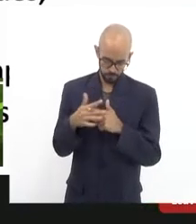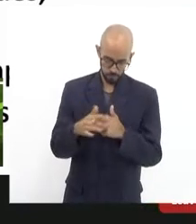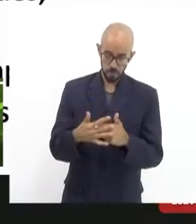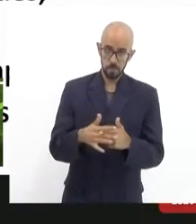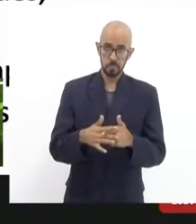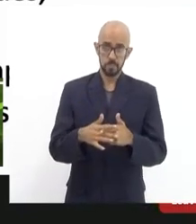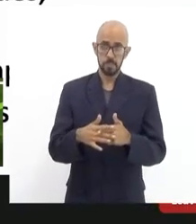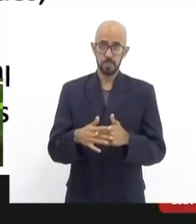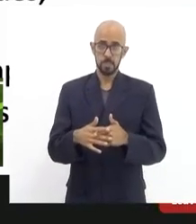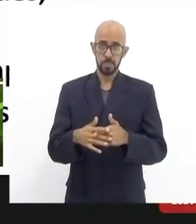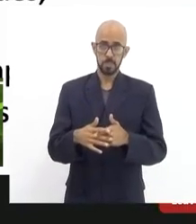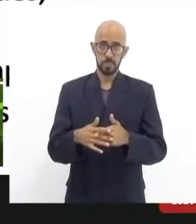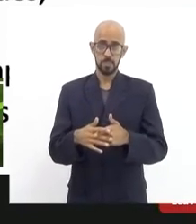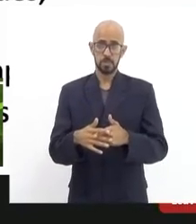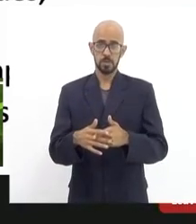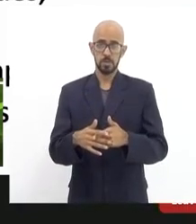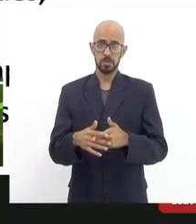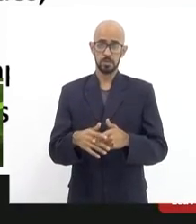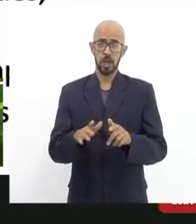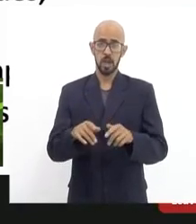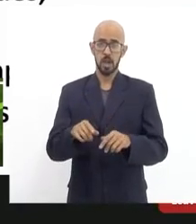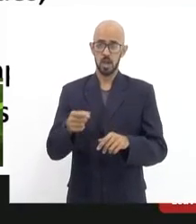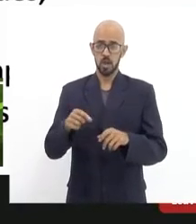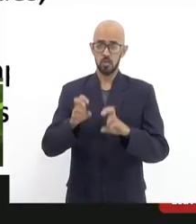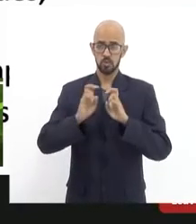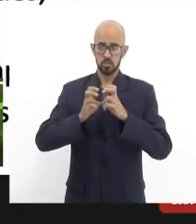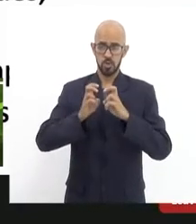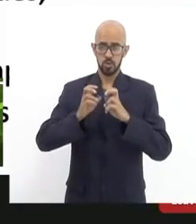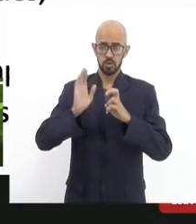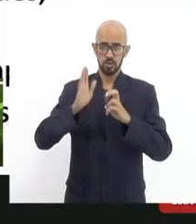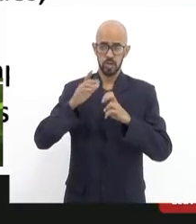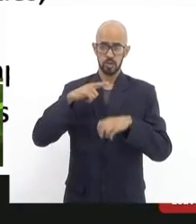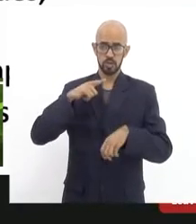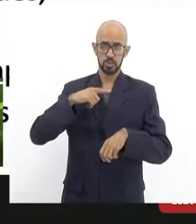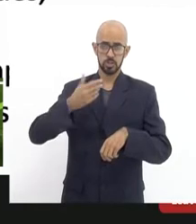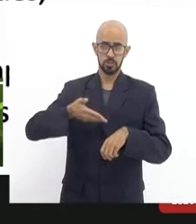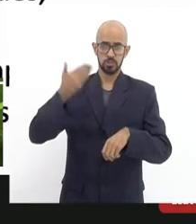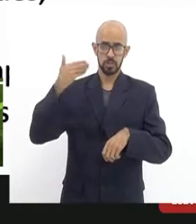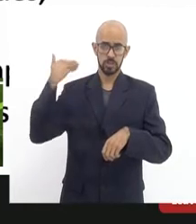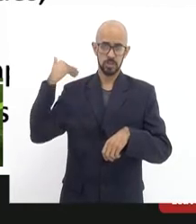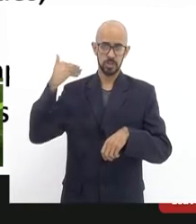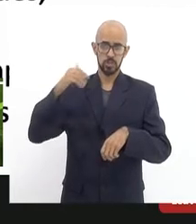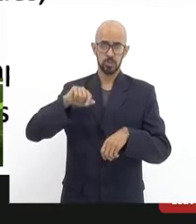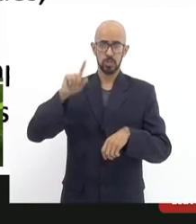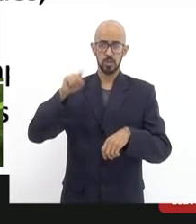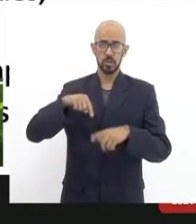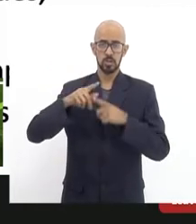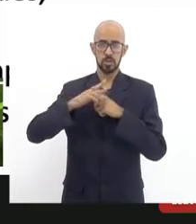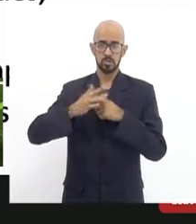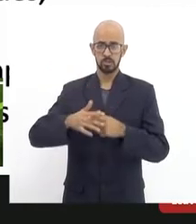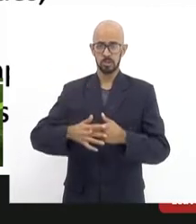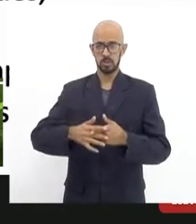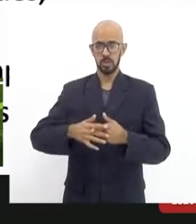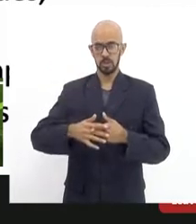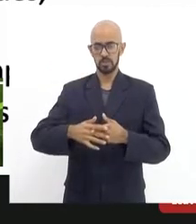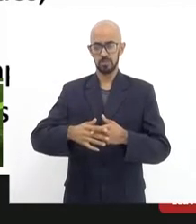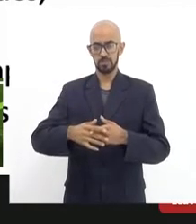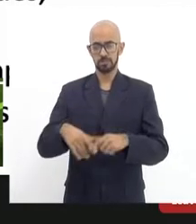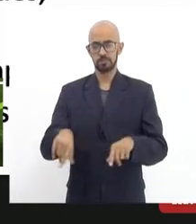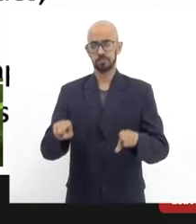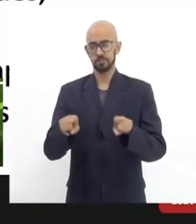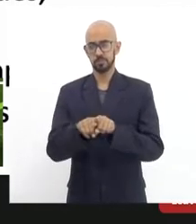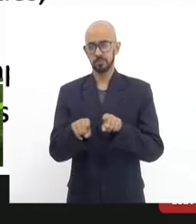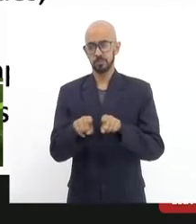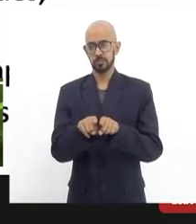restaurar o existente. Esse é o princípio básico do projeto de restauro, restaurar o existente. E o